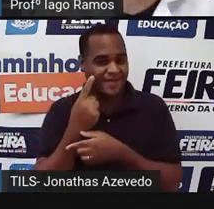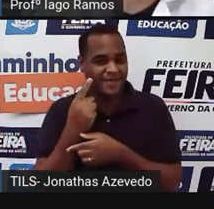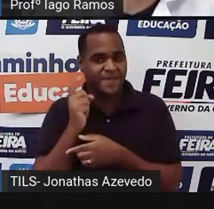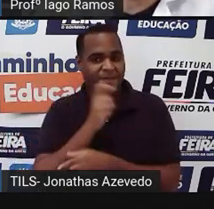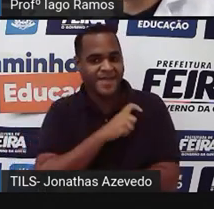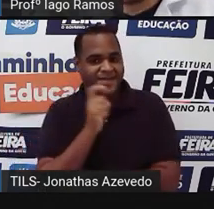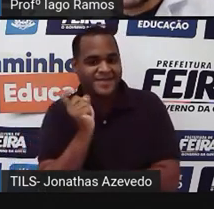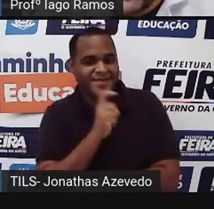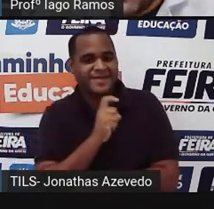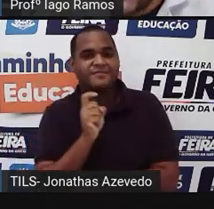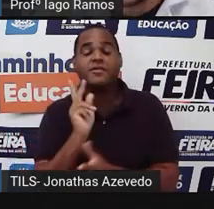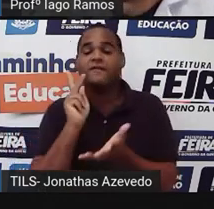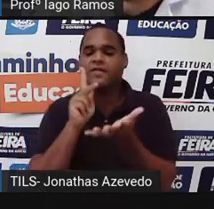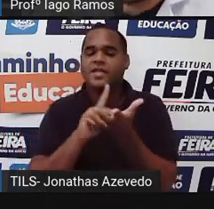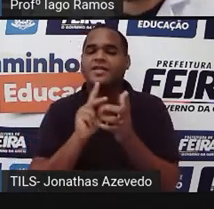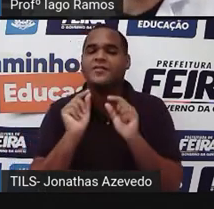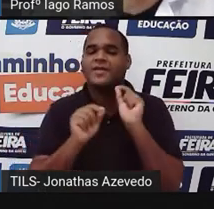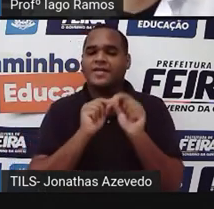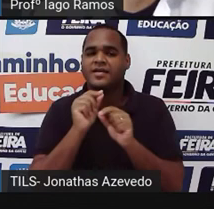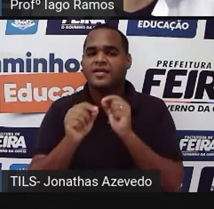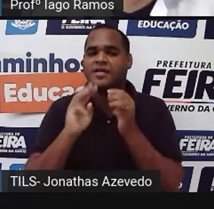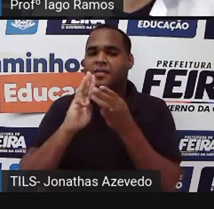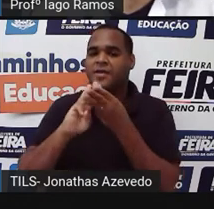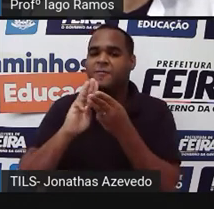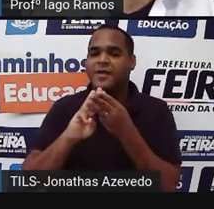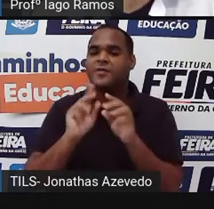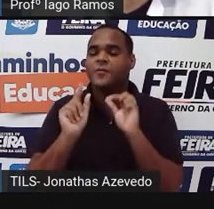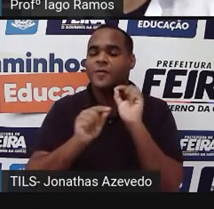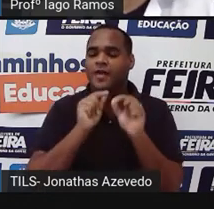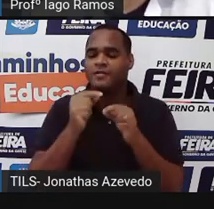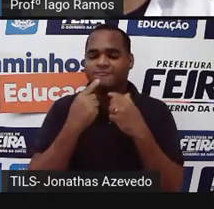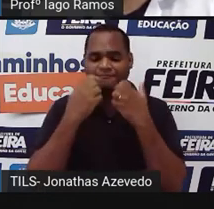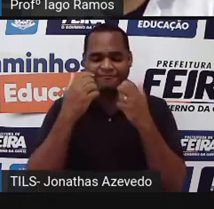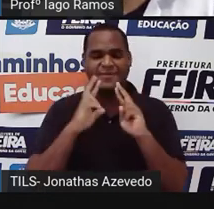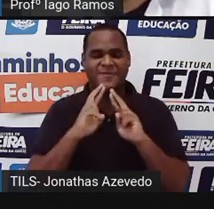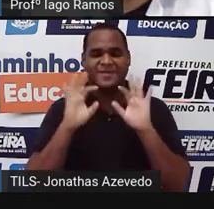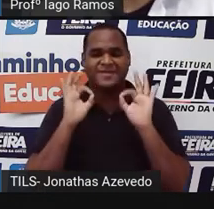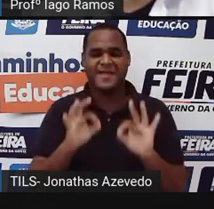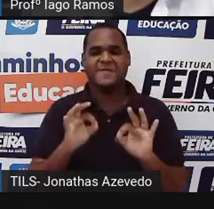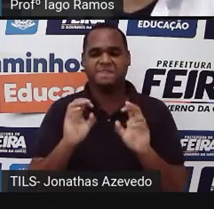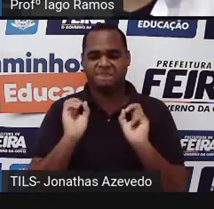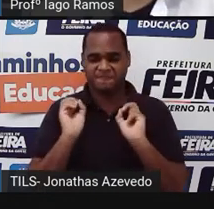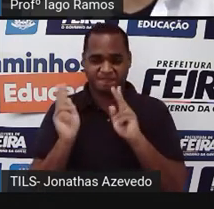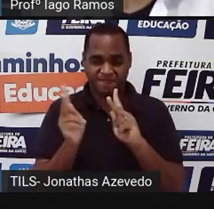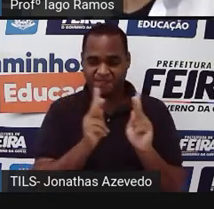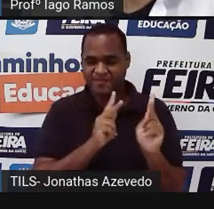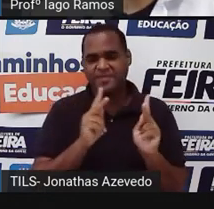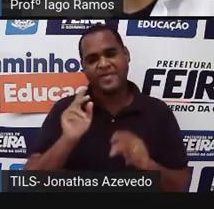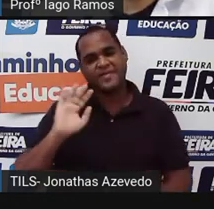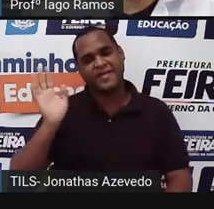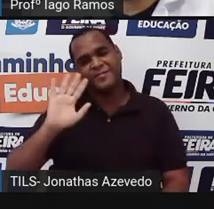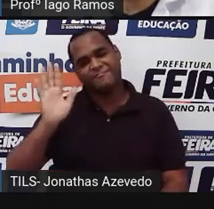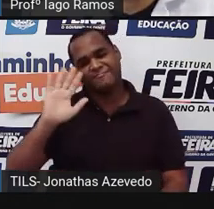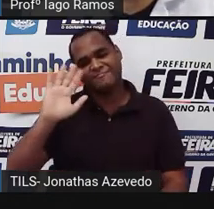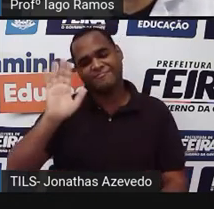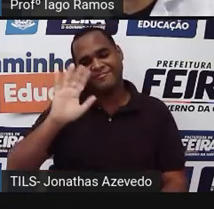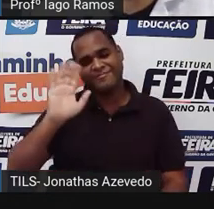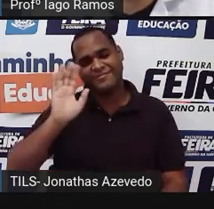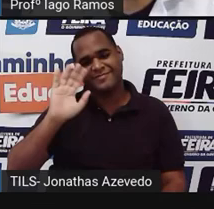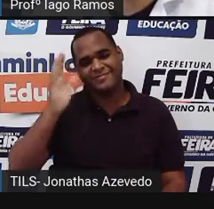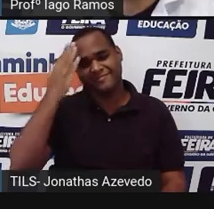mentira a verdade é que matemática sempre foi solução tá bom? é isso aí valeu até a próxima